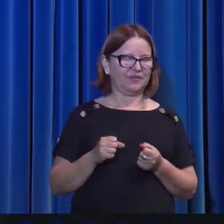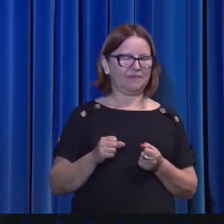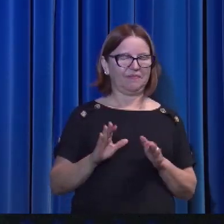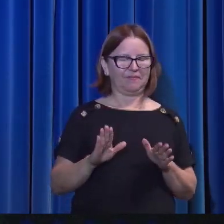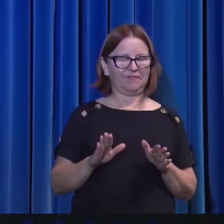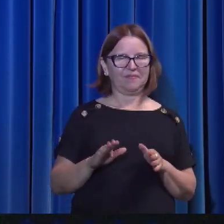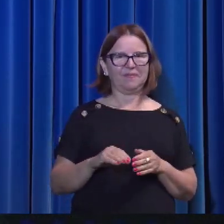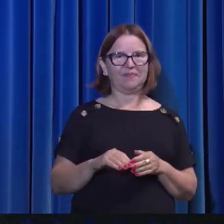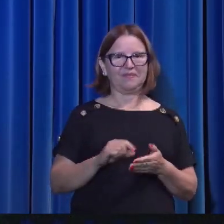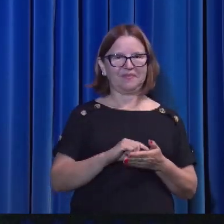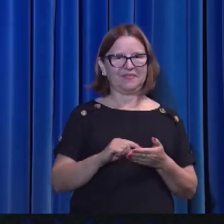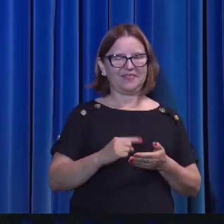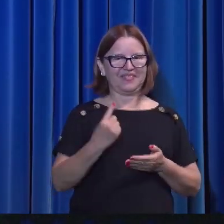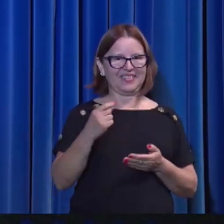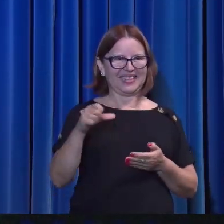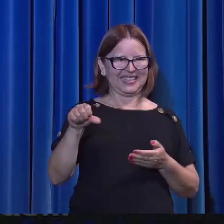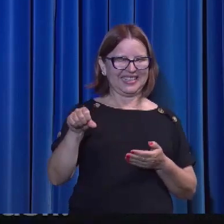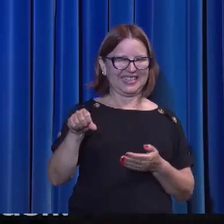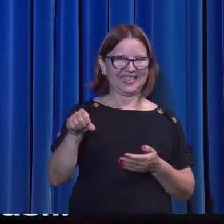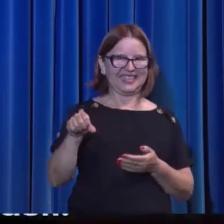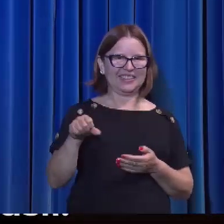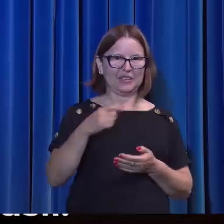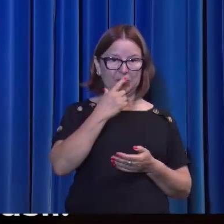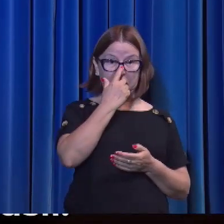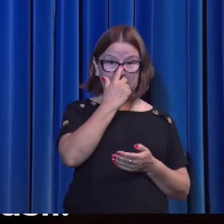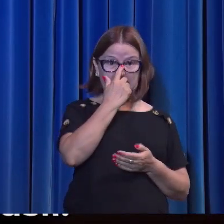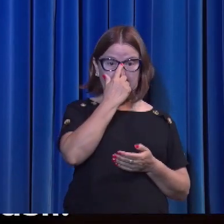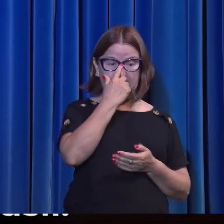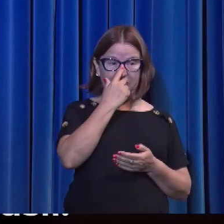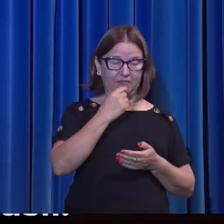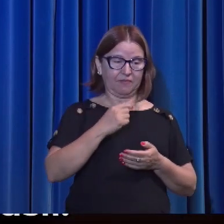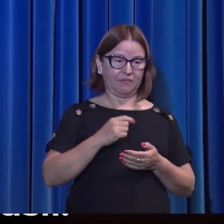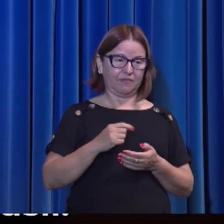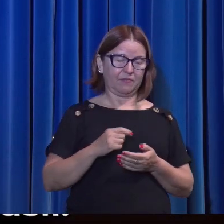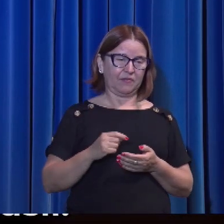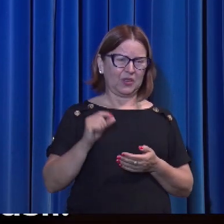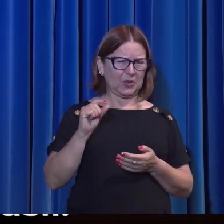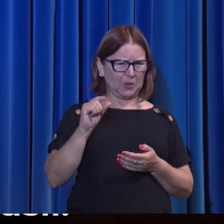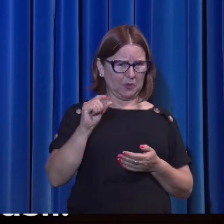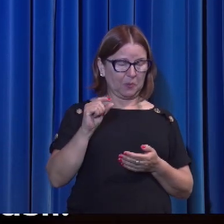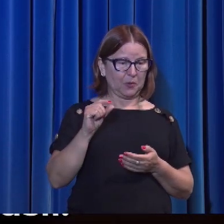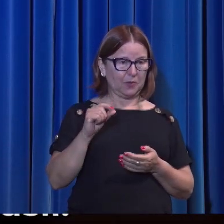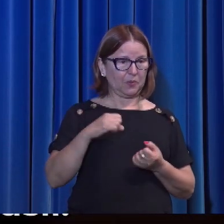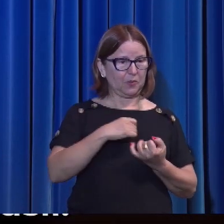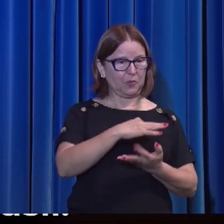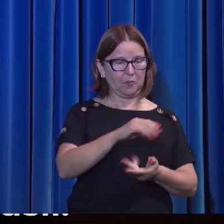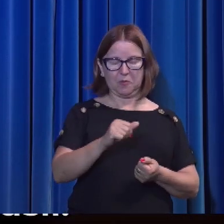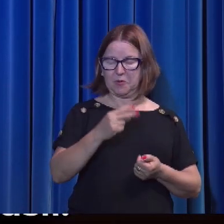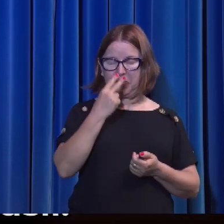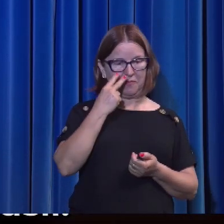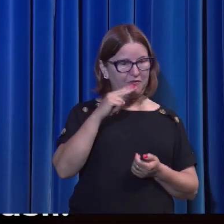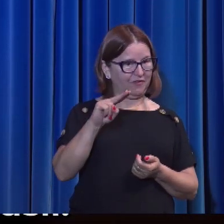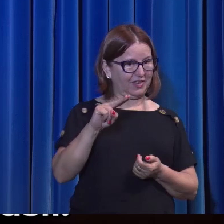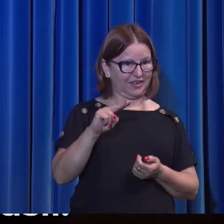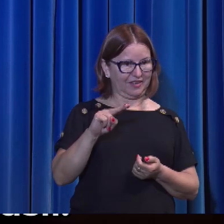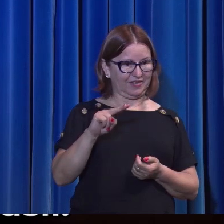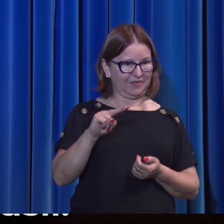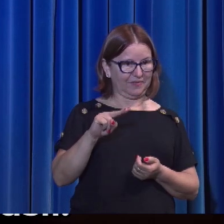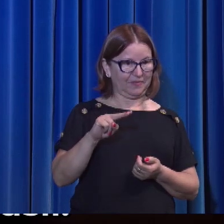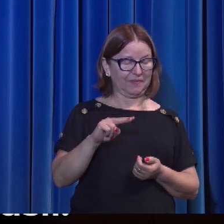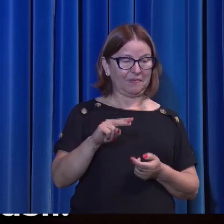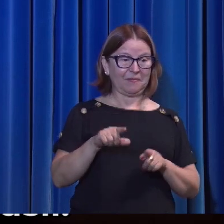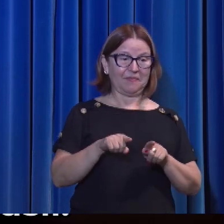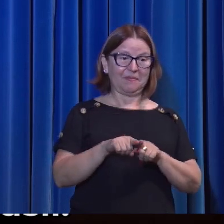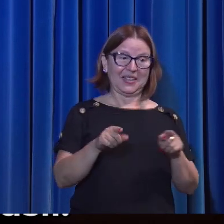Versículo 19. Ainda por um pouco e o mundo não me verá mais. Vós,